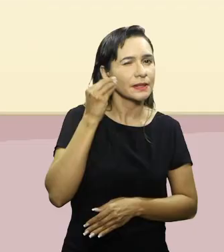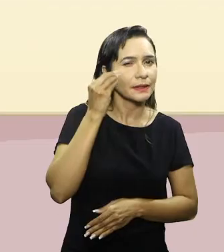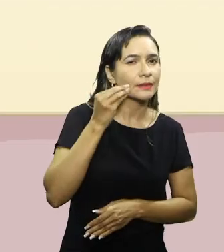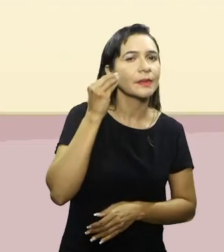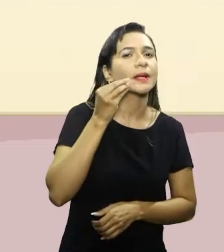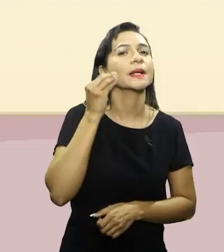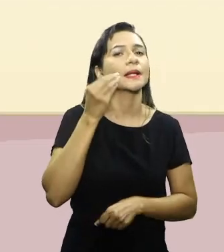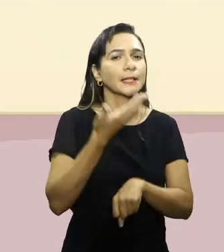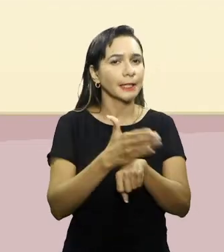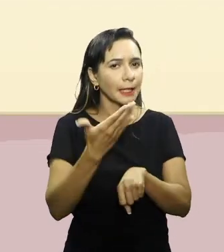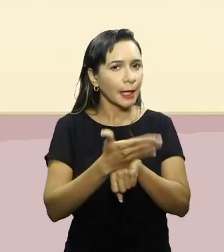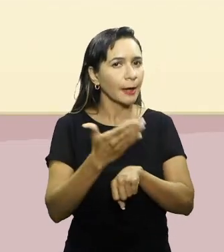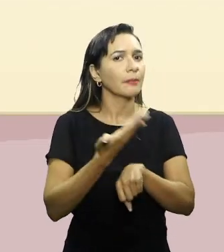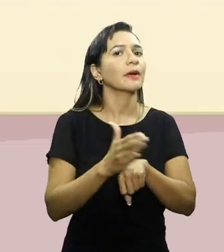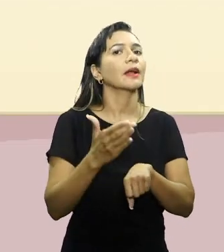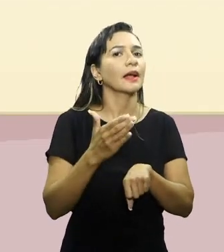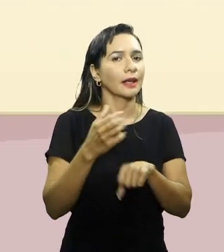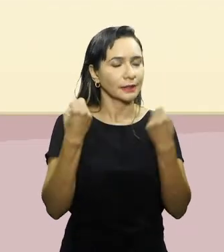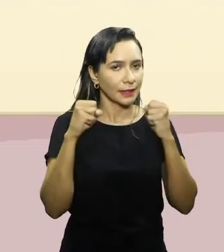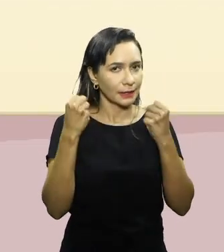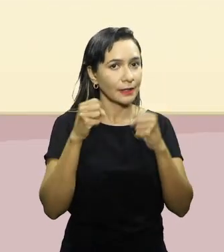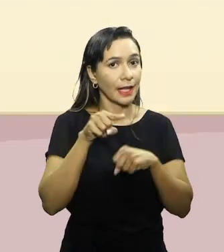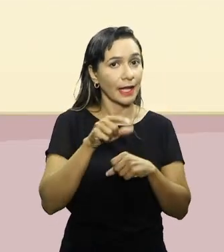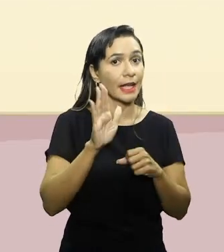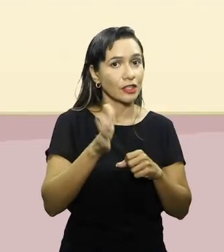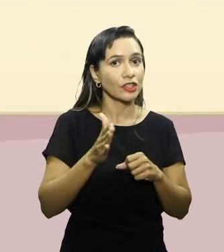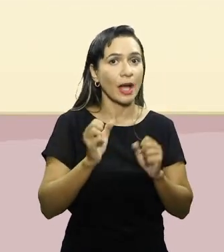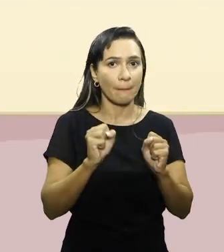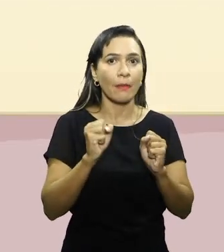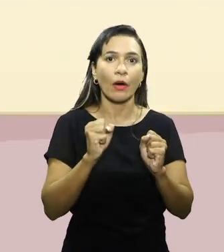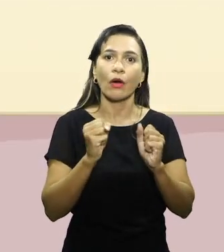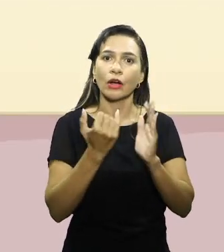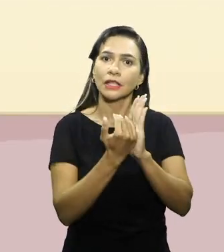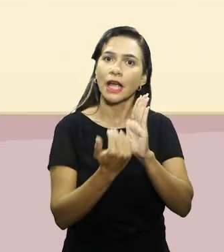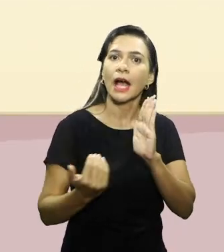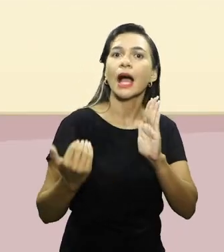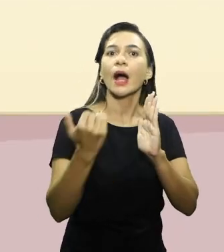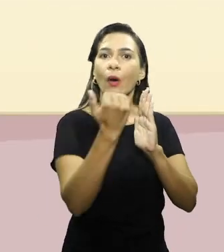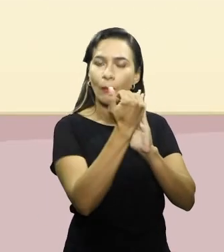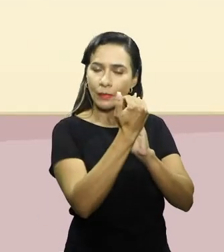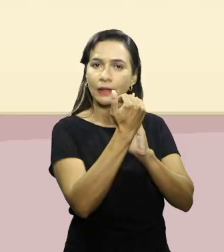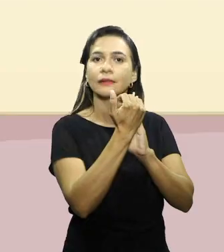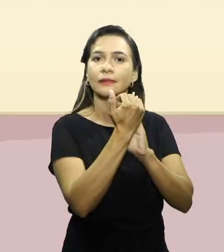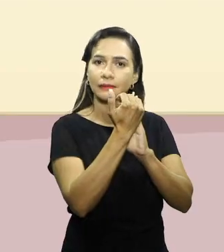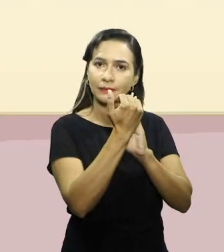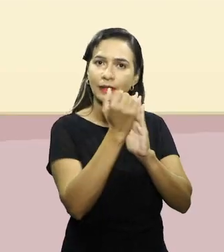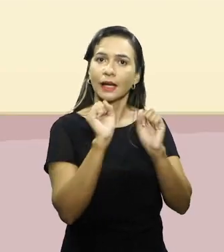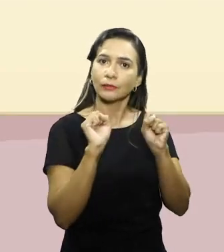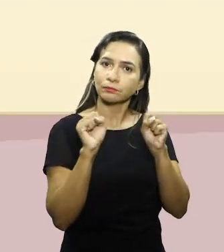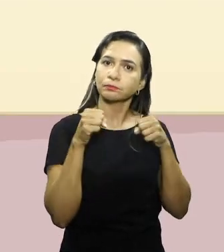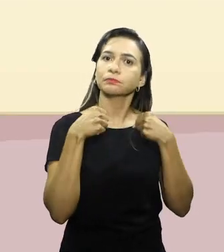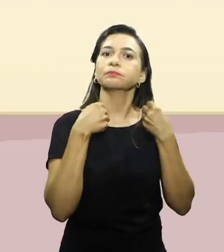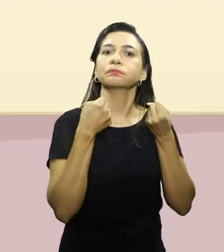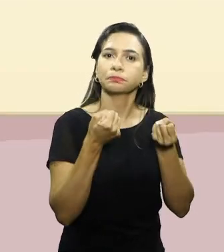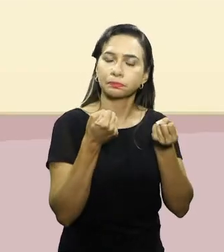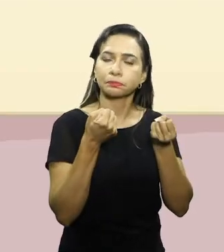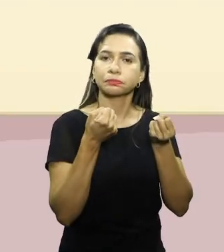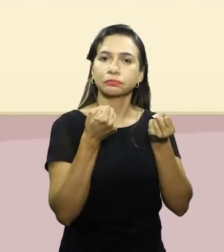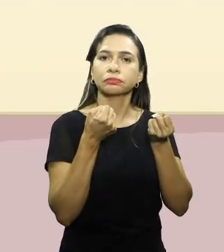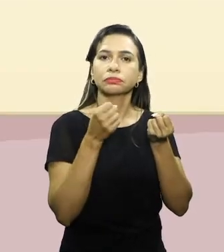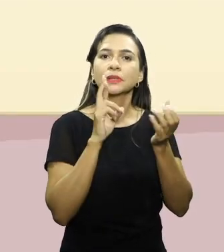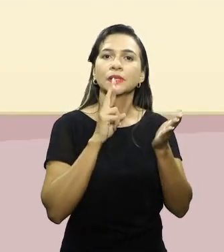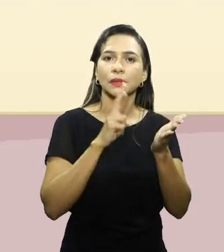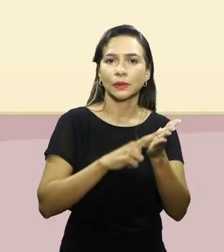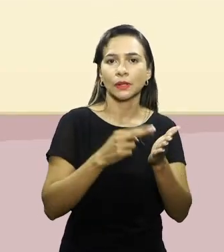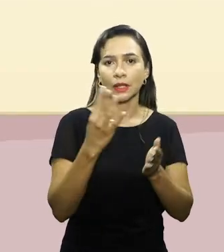de prática de exercício físico, ele já pode aumentar um pouco mais essa intensidade do exercício. Que sua resposta esteja aí em uma